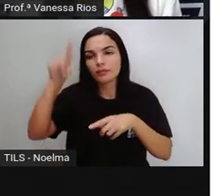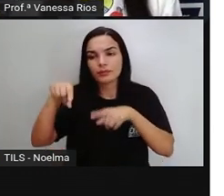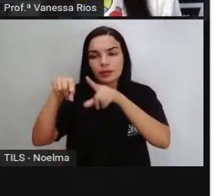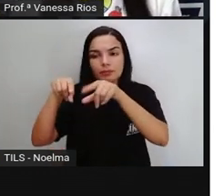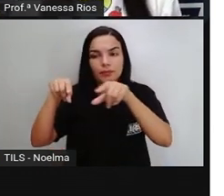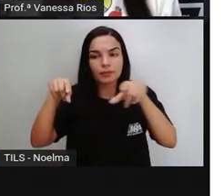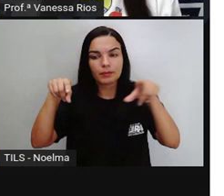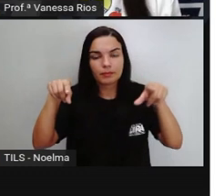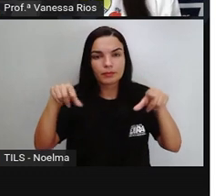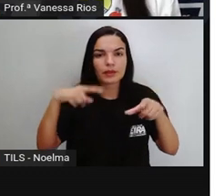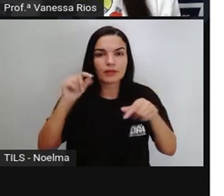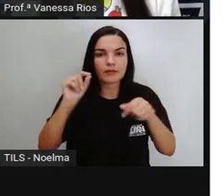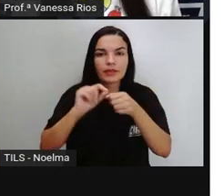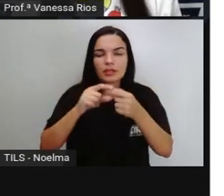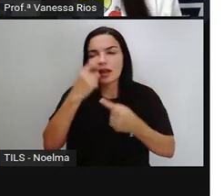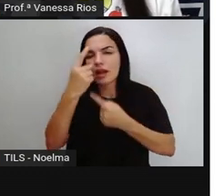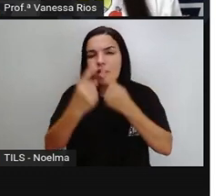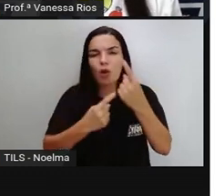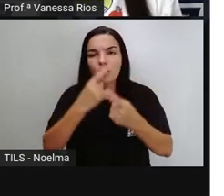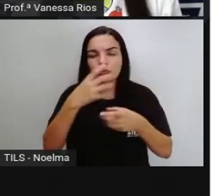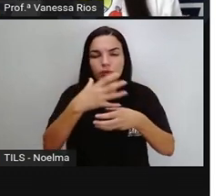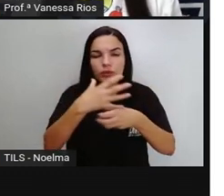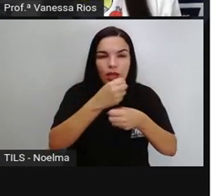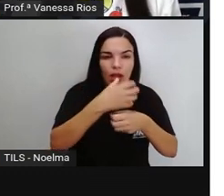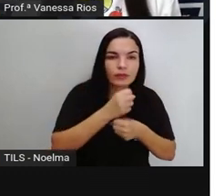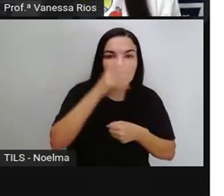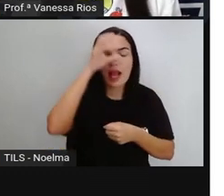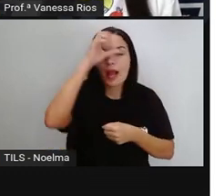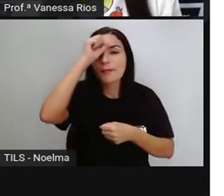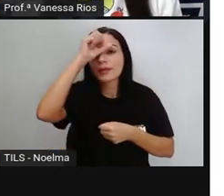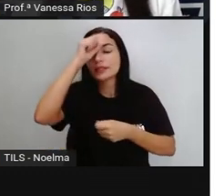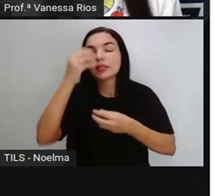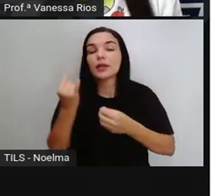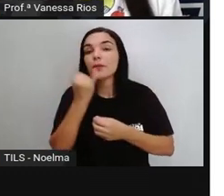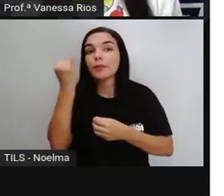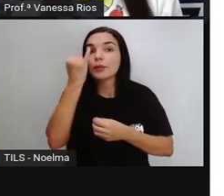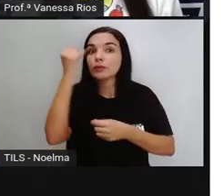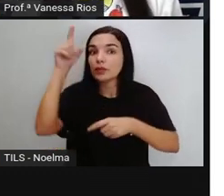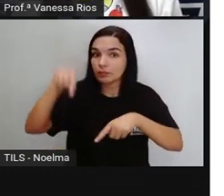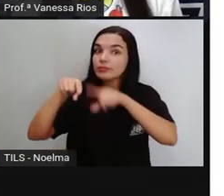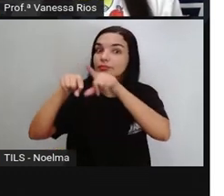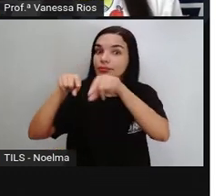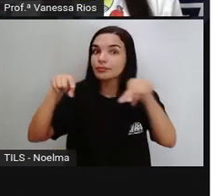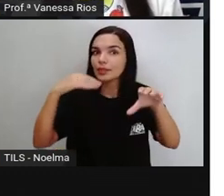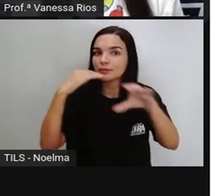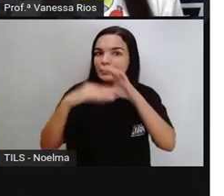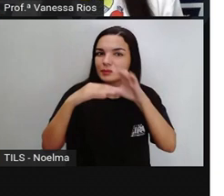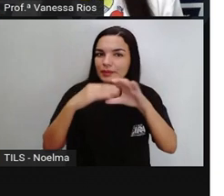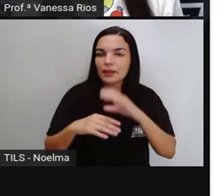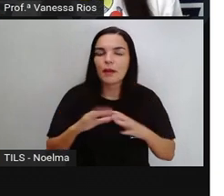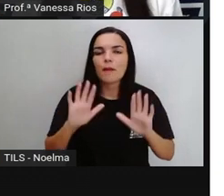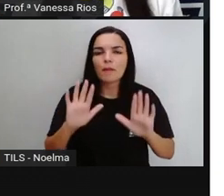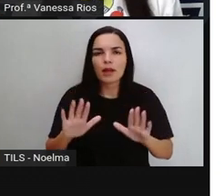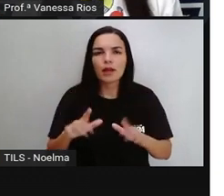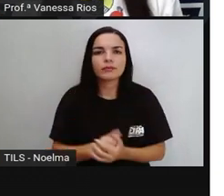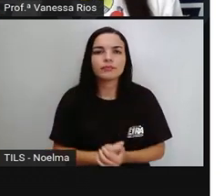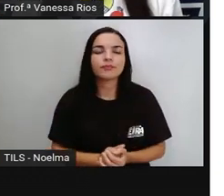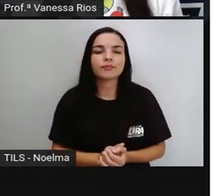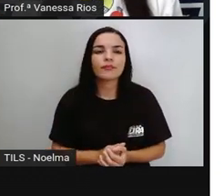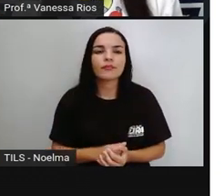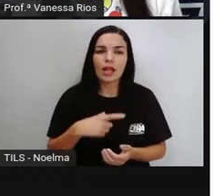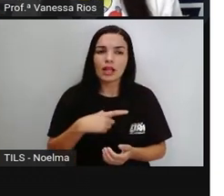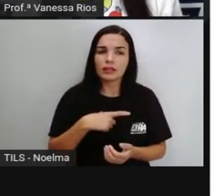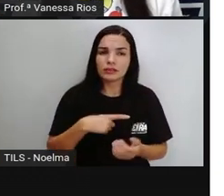aí fazer alguns cálculos e aprender mais um pouquinho sobre esse importante instrumento de comunicação. O gráfico a seguir